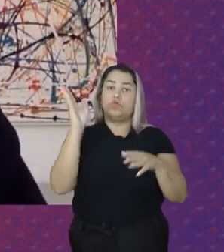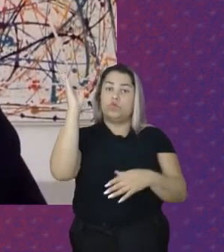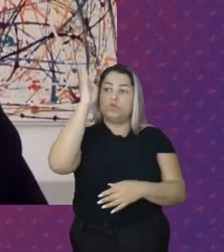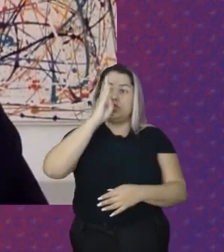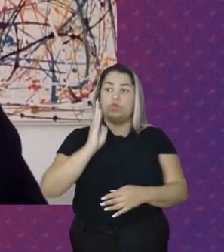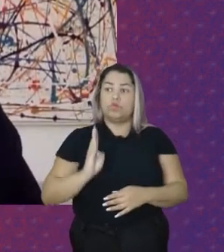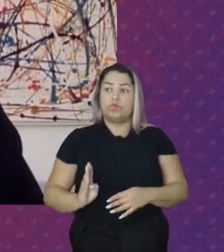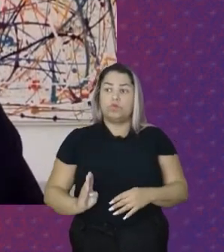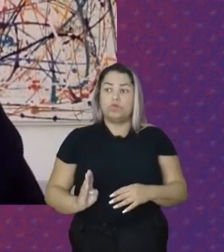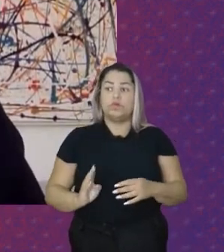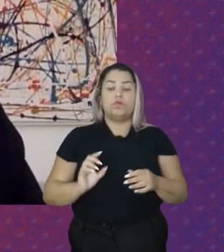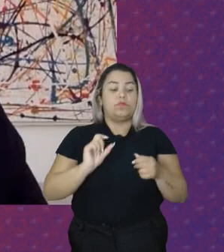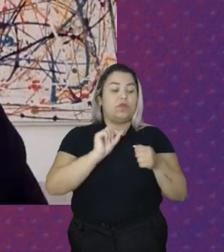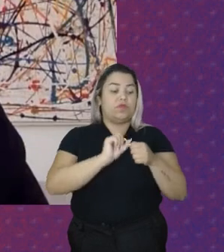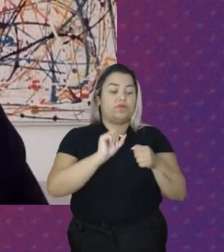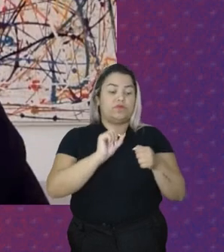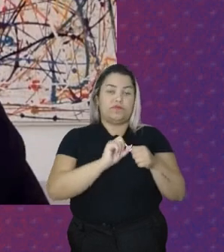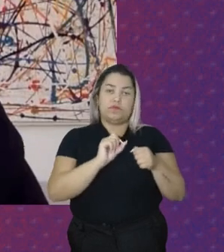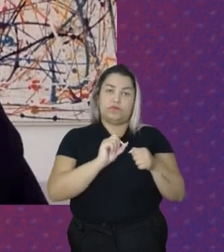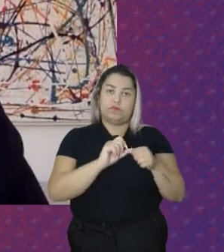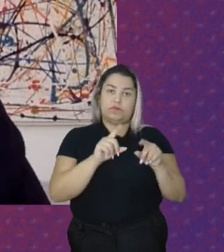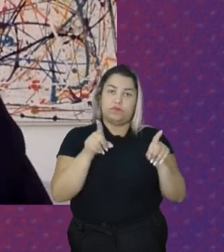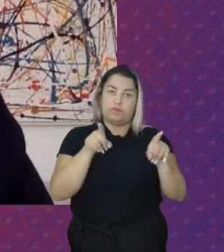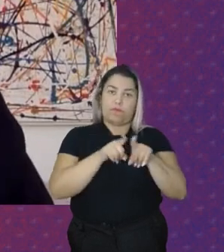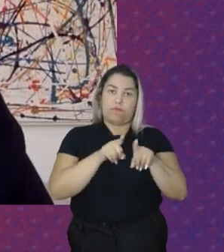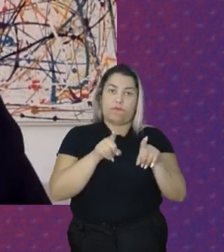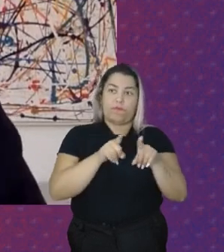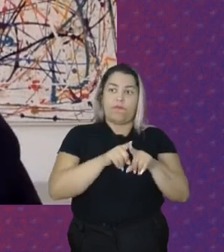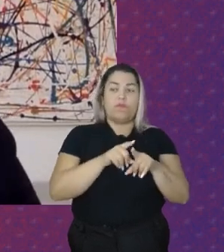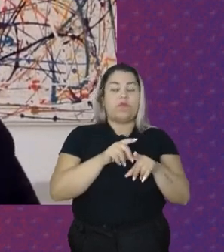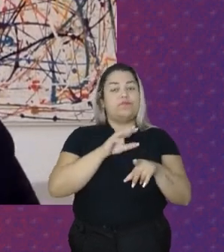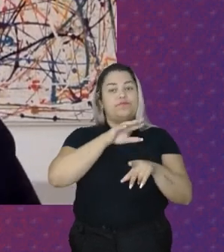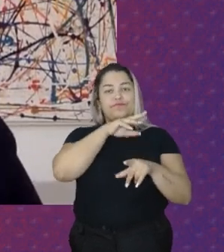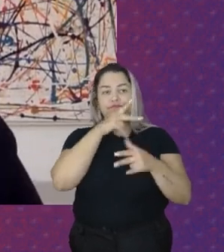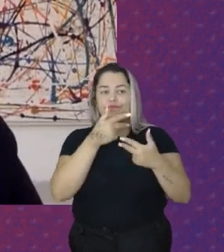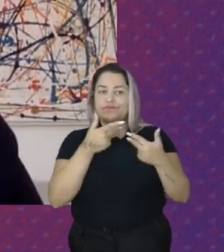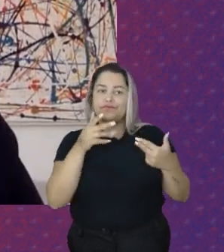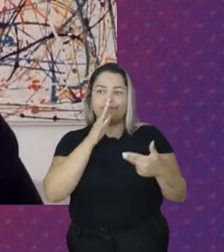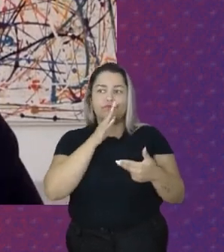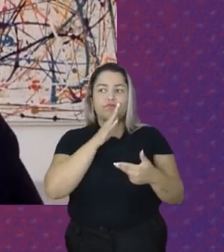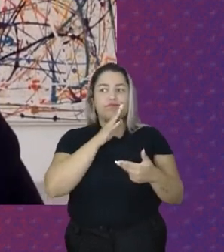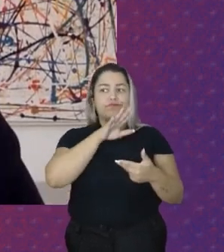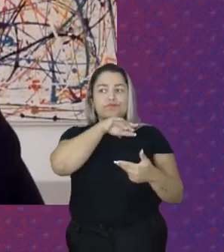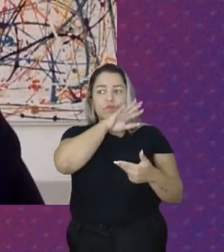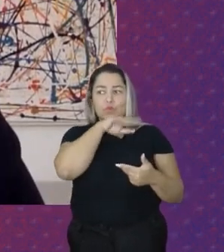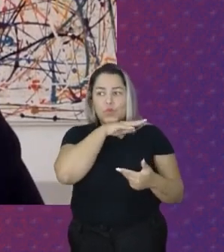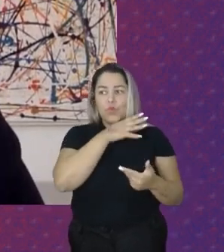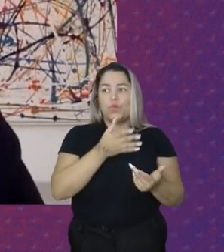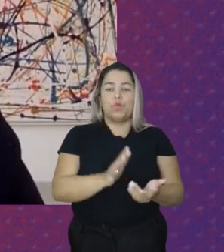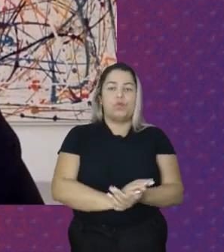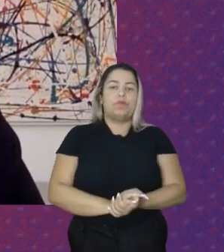É realizado De maneira Precária É realizado